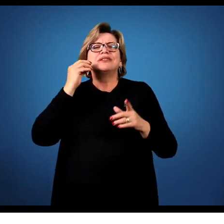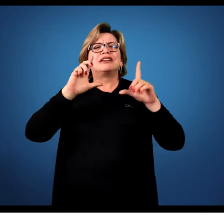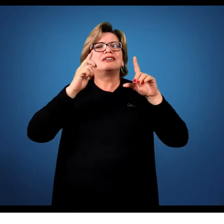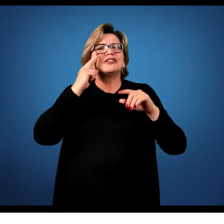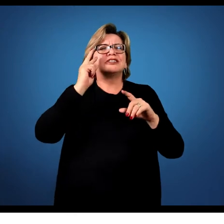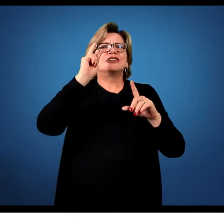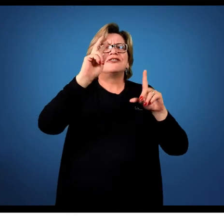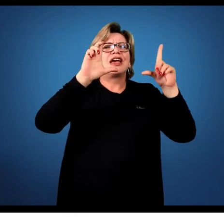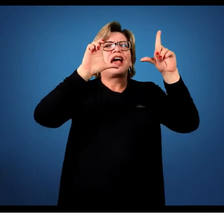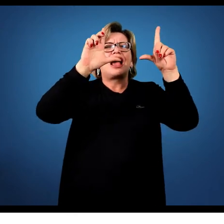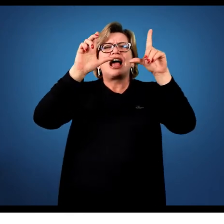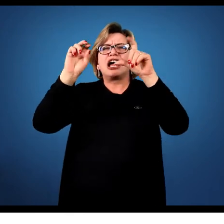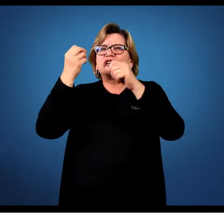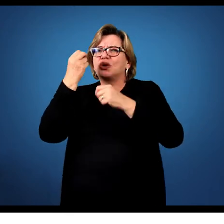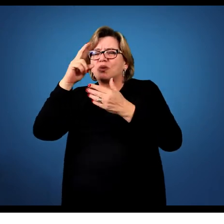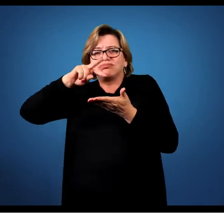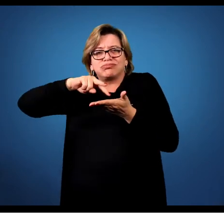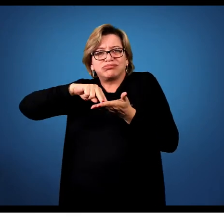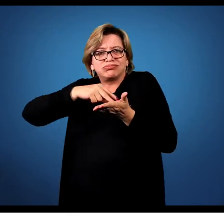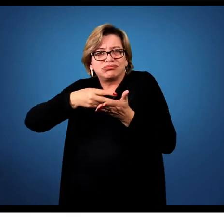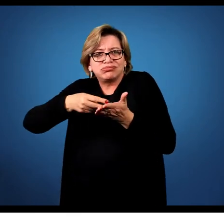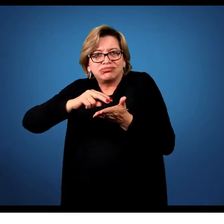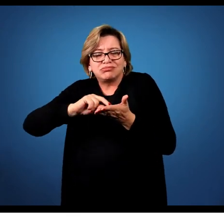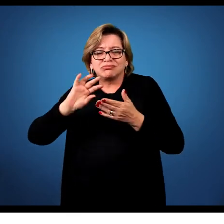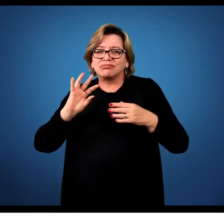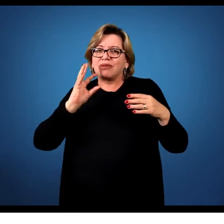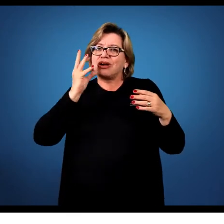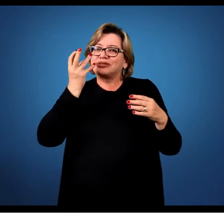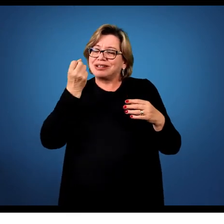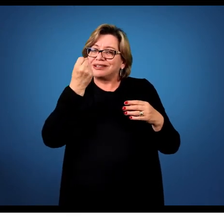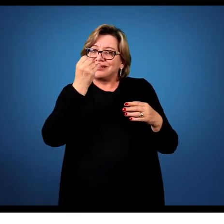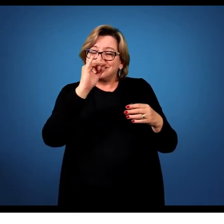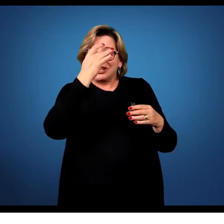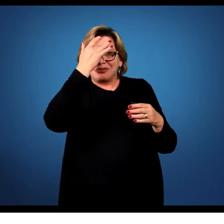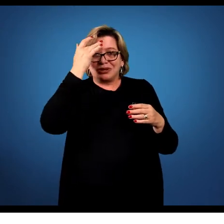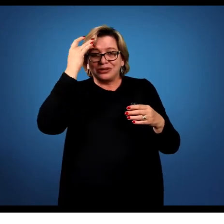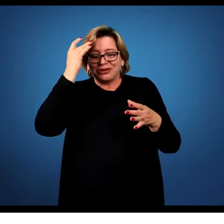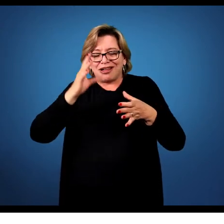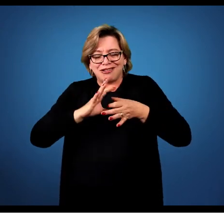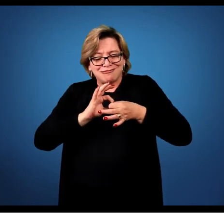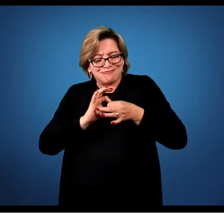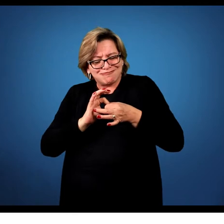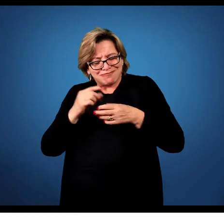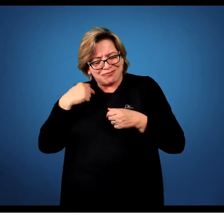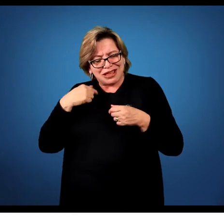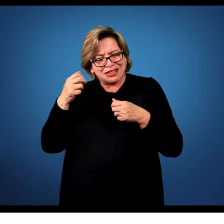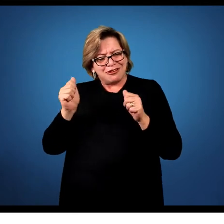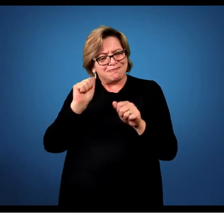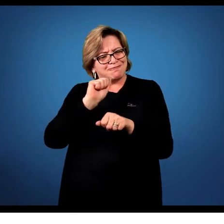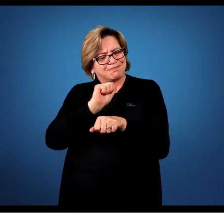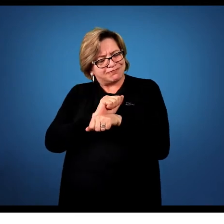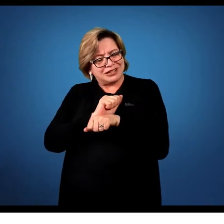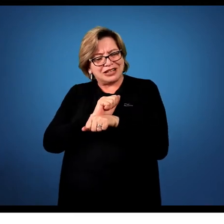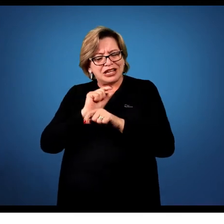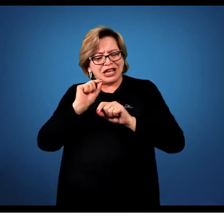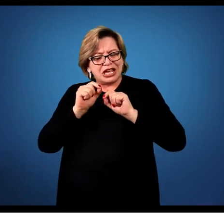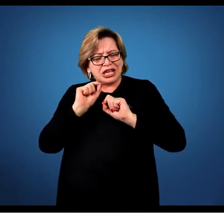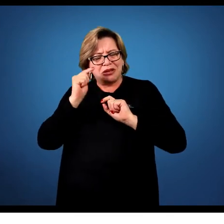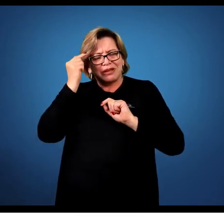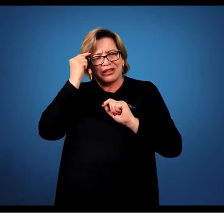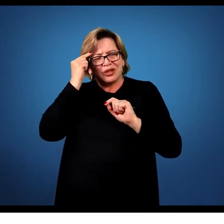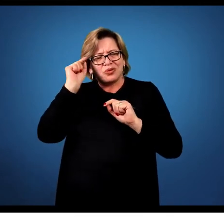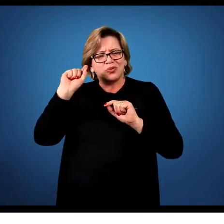de dança, ela ocorre a partir do momento que você se permite a parar e pensar o que isso está lhe causando.